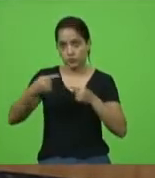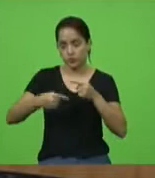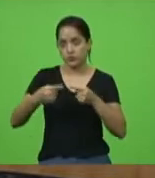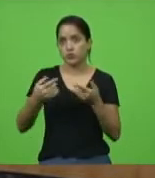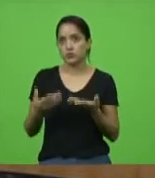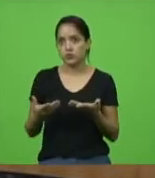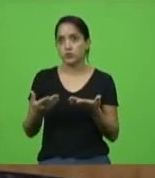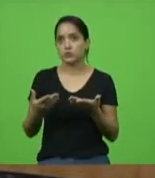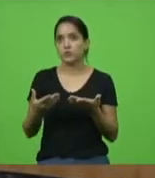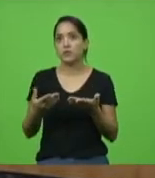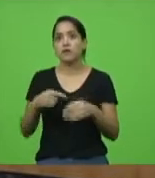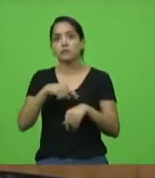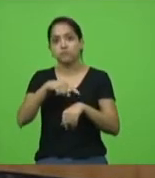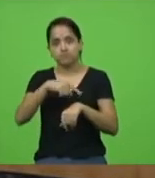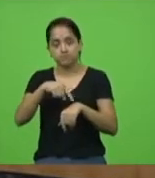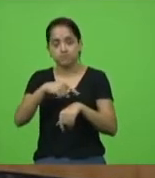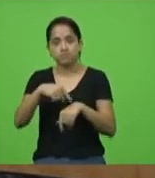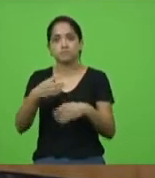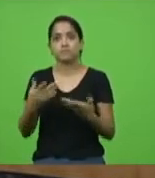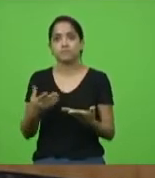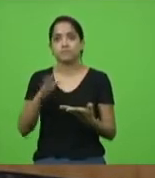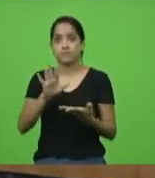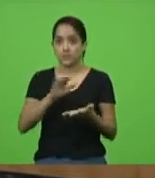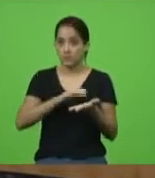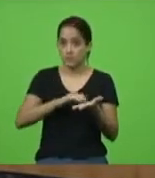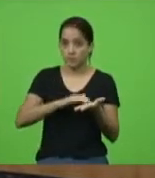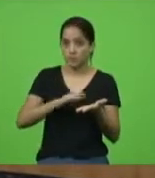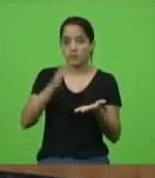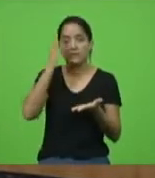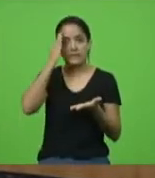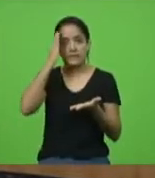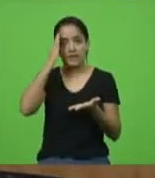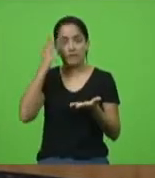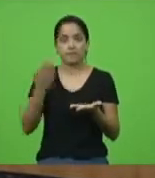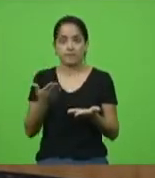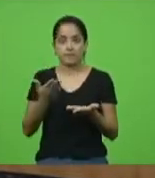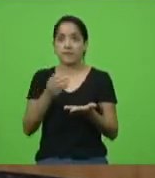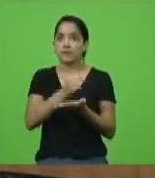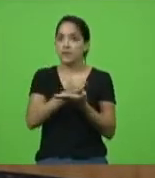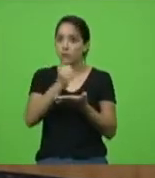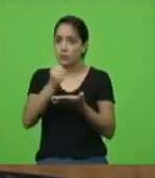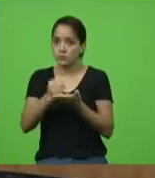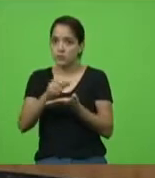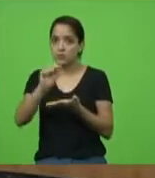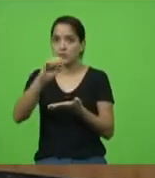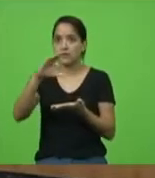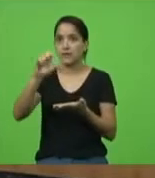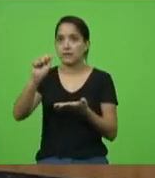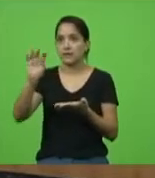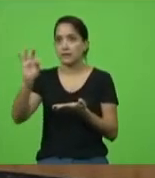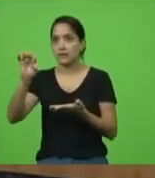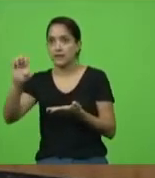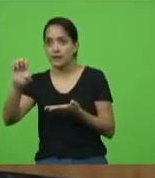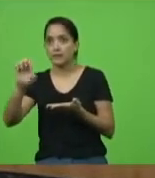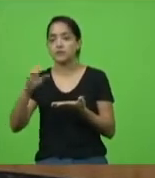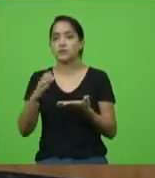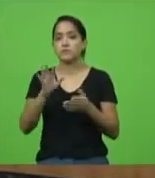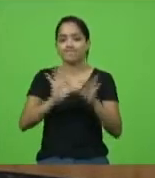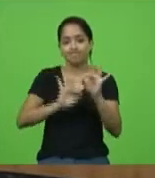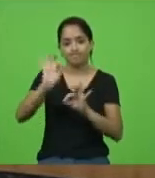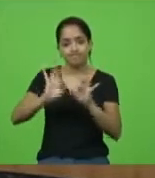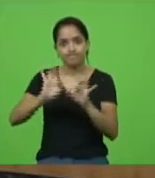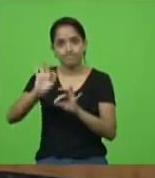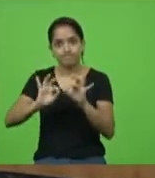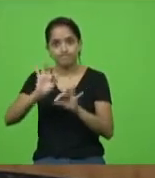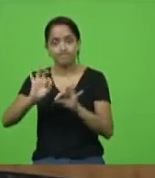tempo de discussão e o secretário está ciente, inclusive está contratando a CATE para fazer todo o aperfeiçoamento do